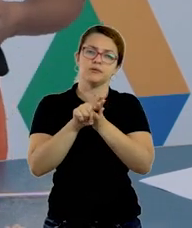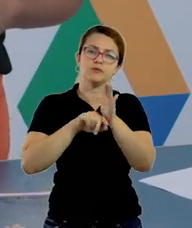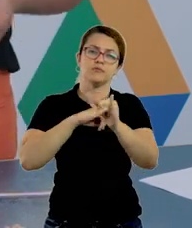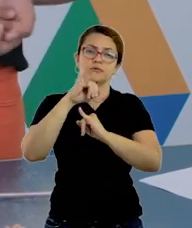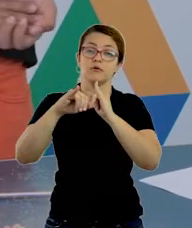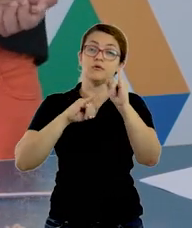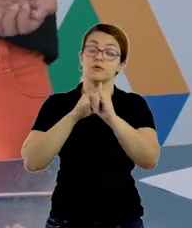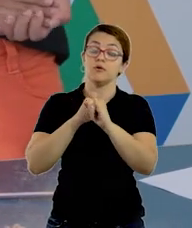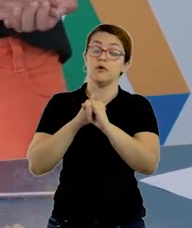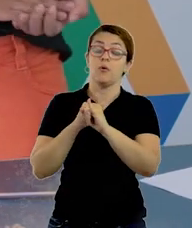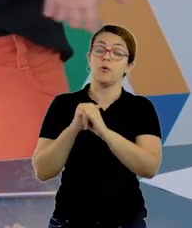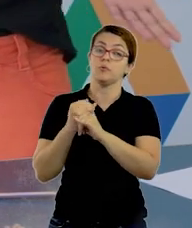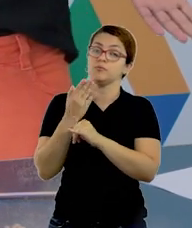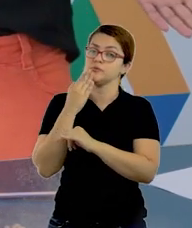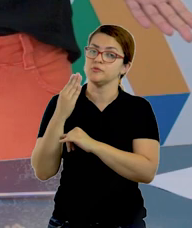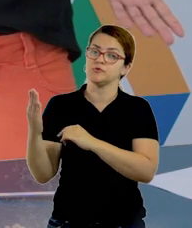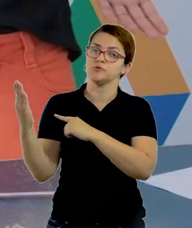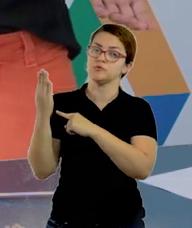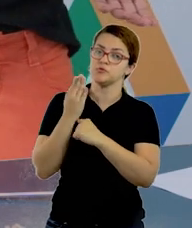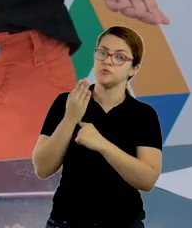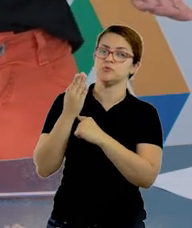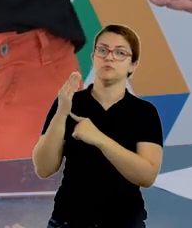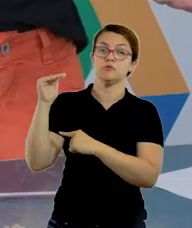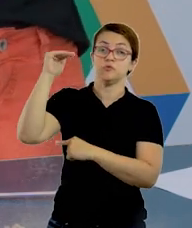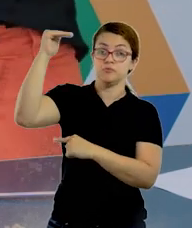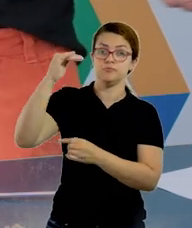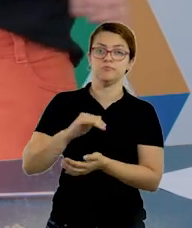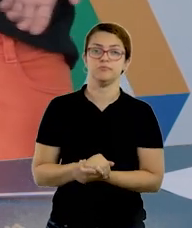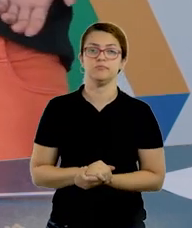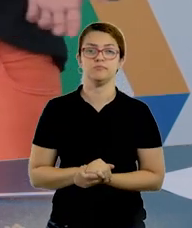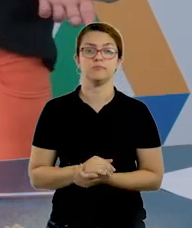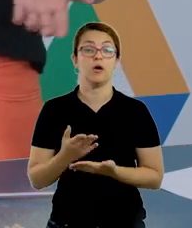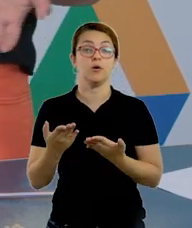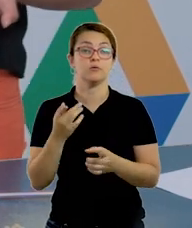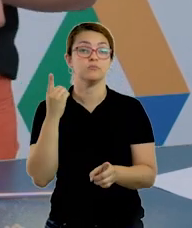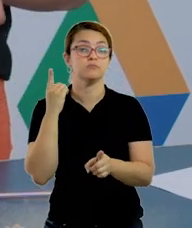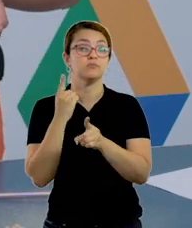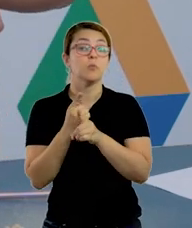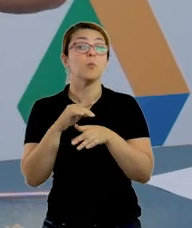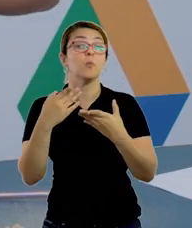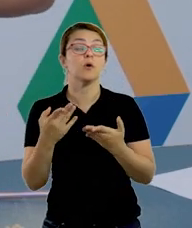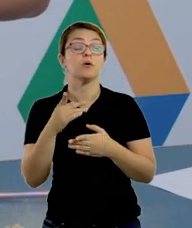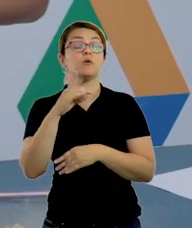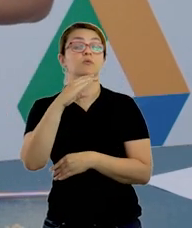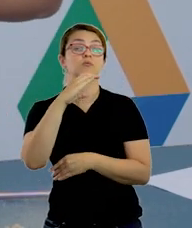Agora descubra qual é o CEP do seu endereço. Tá fácil, porque tá lá na correspondência que você já olhou, tá?